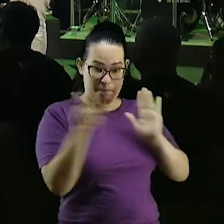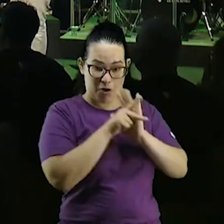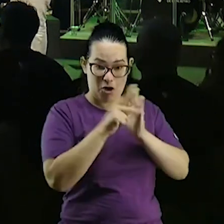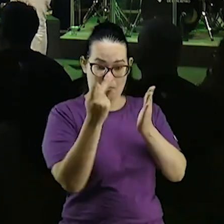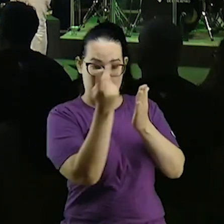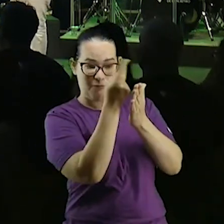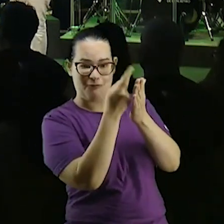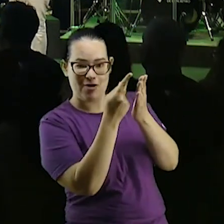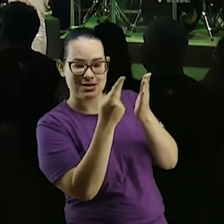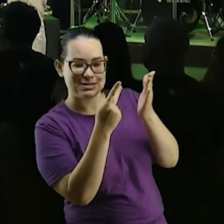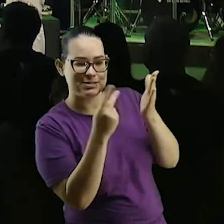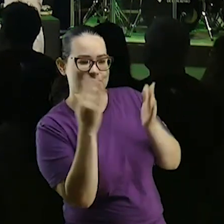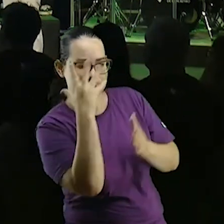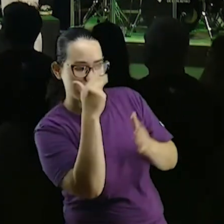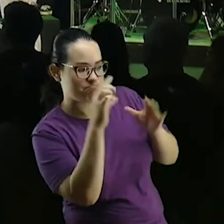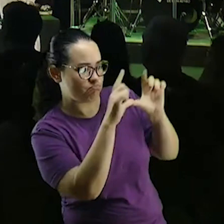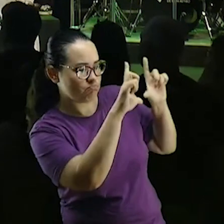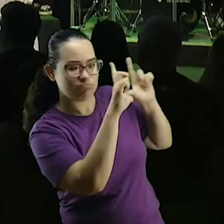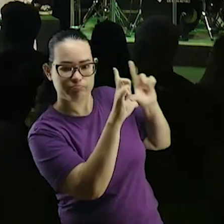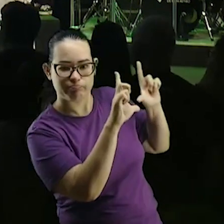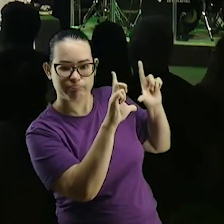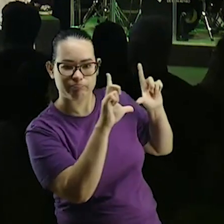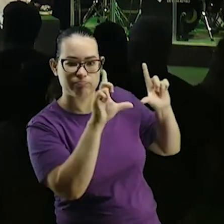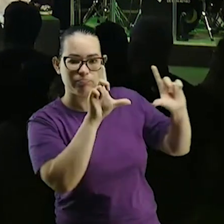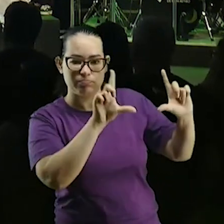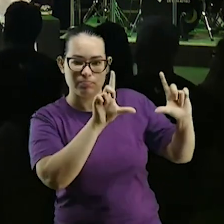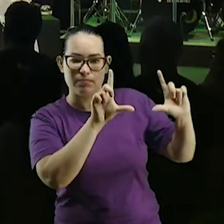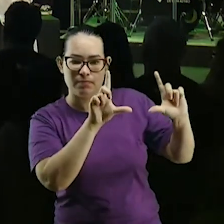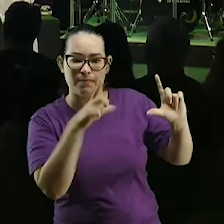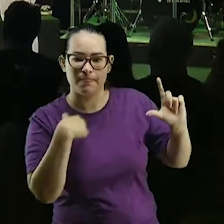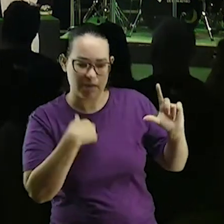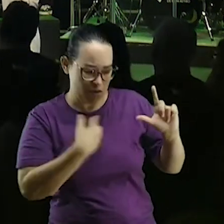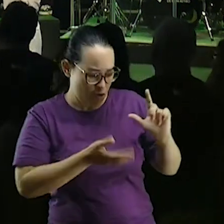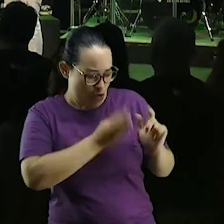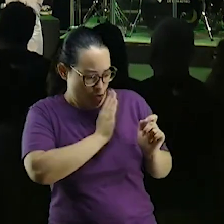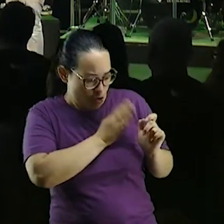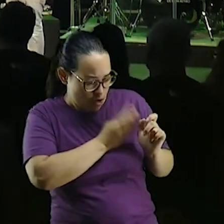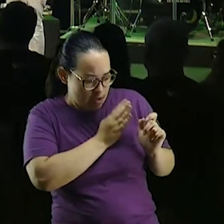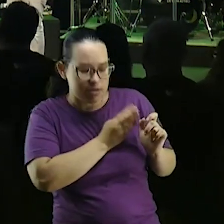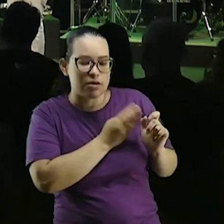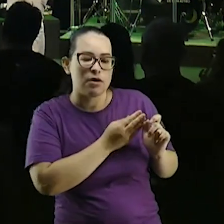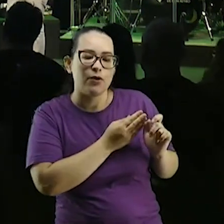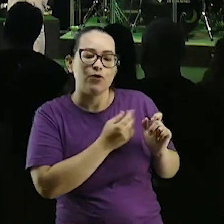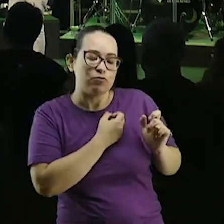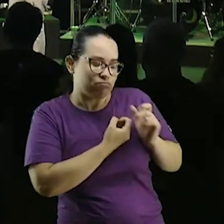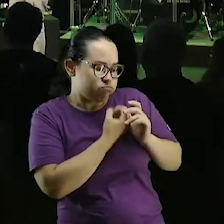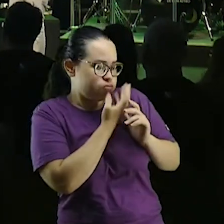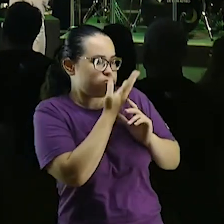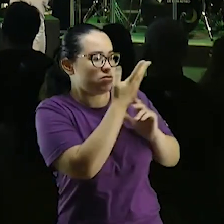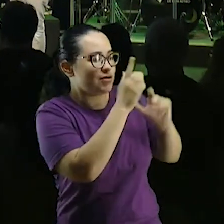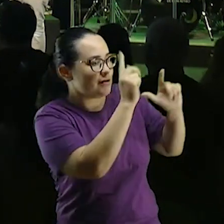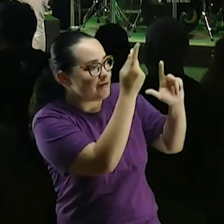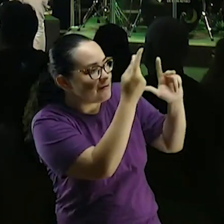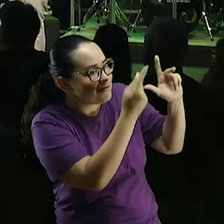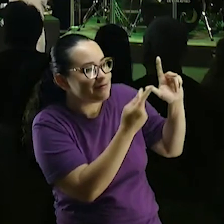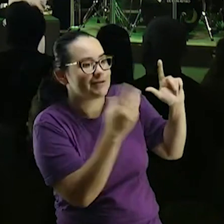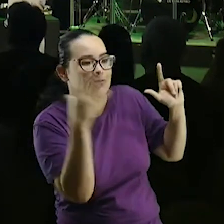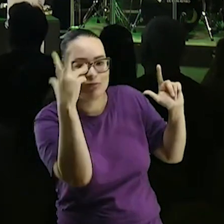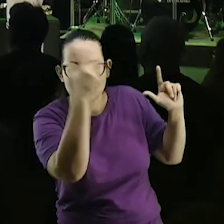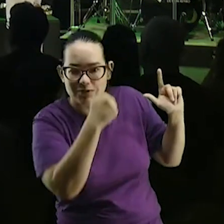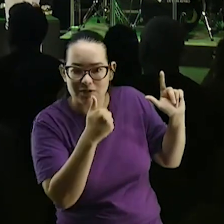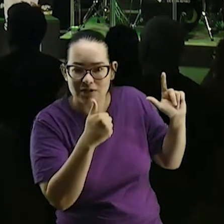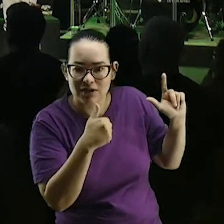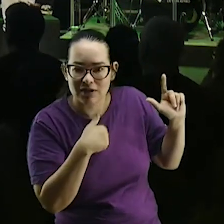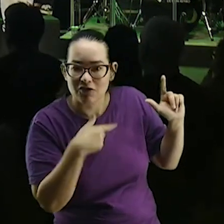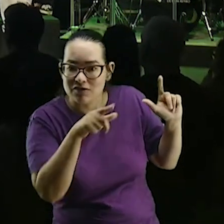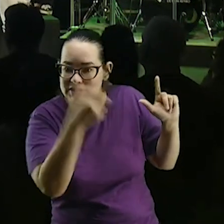eu fico a madrugada porque eu não consigo acertar o slide a mensagem está no coração está na minha boca a palavra profética mas eu quero entregar para vocês um melhor eu duvido